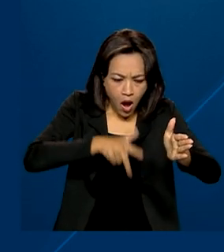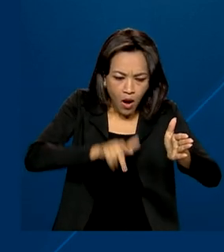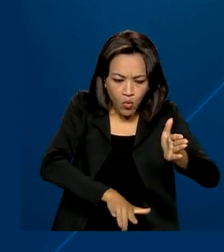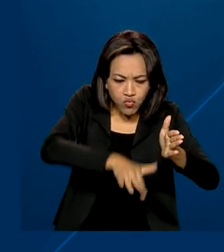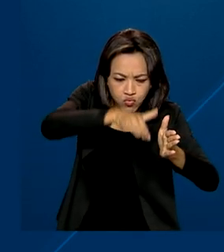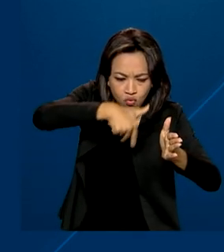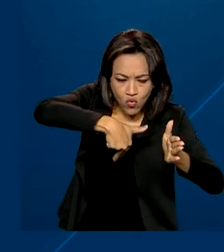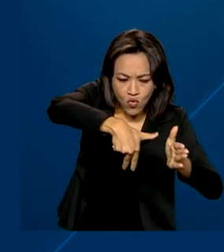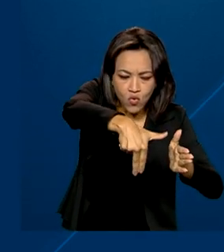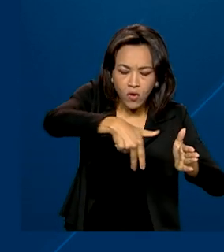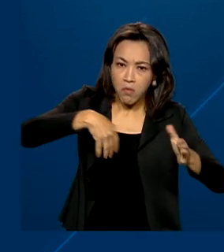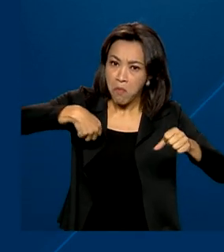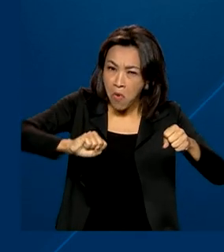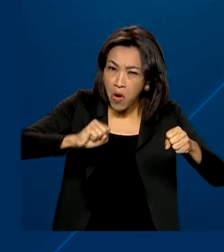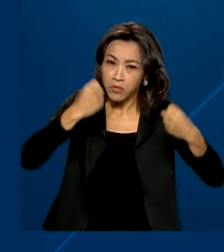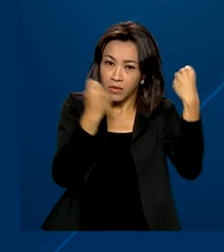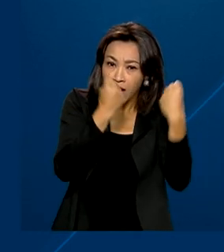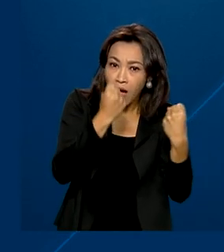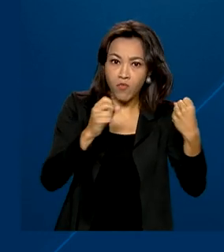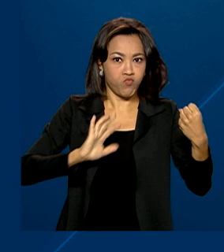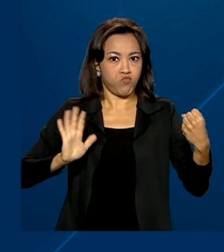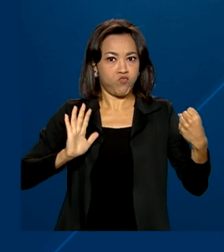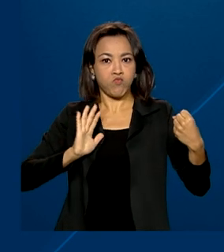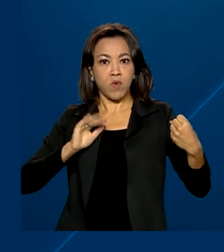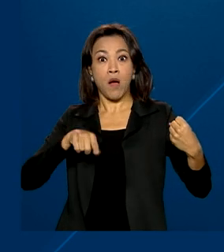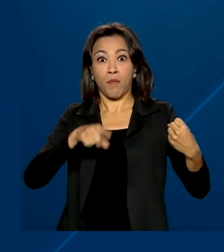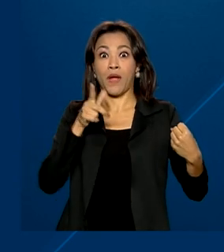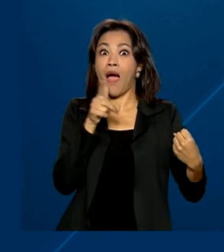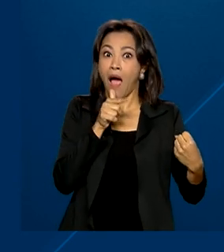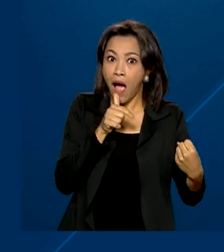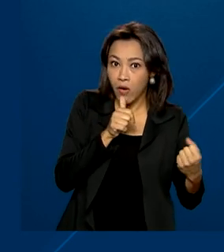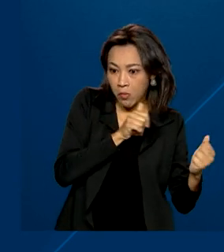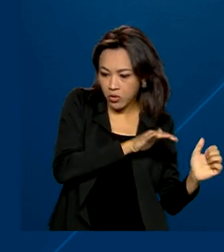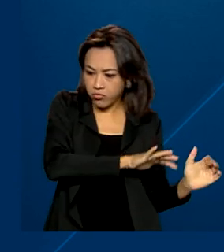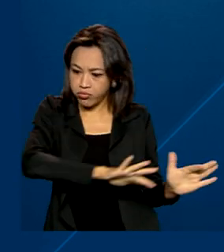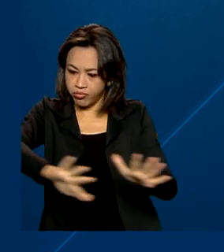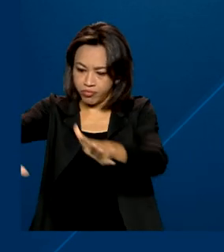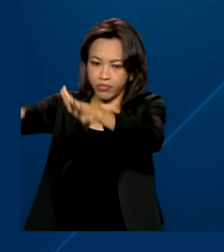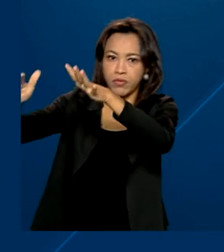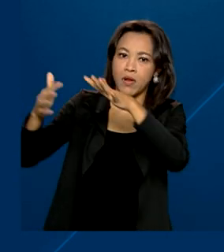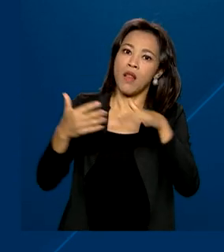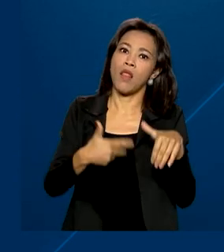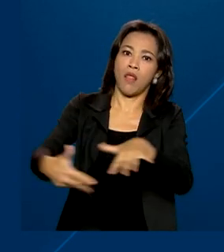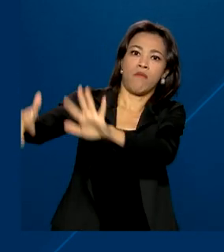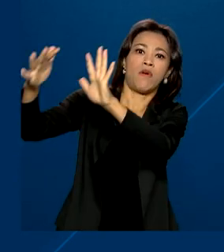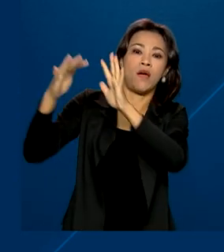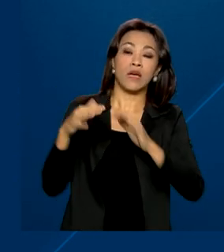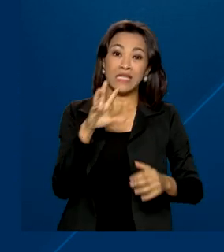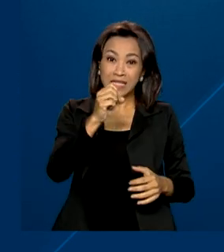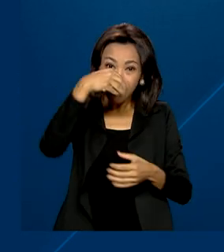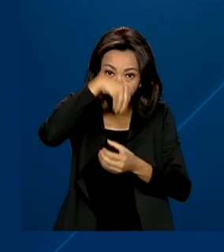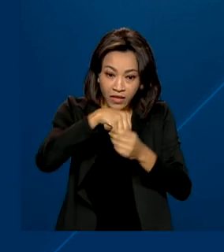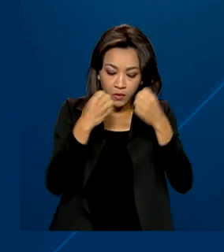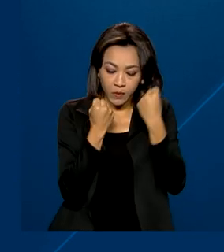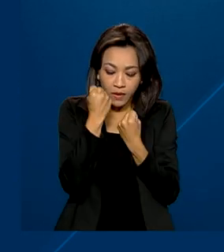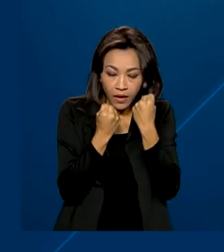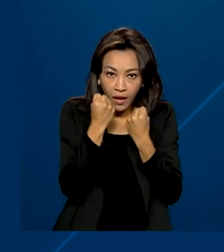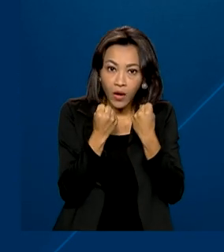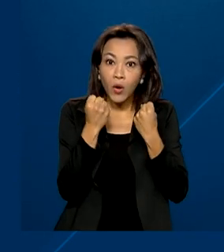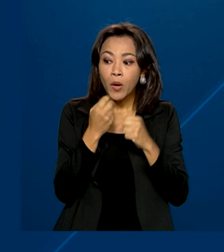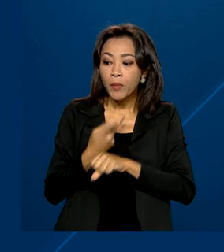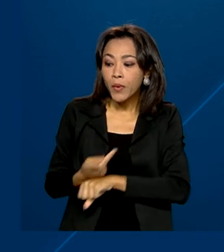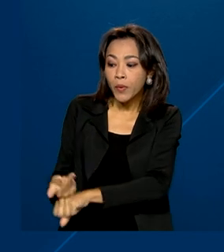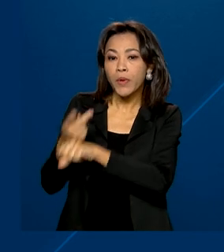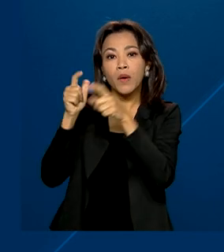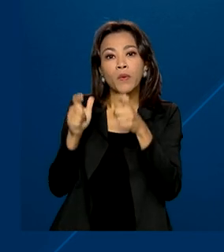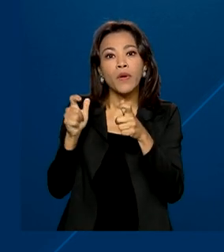estando de carro, moto ou bicicleta, pois a força da água poderá arrastá-lo. Se estiverem em um veículo, procure um local alto